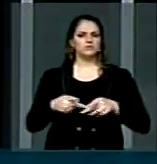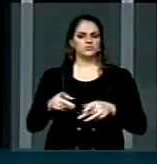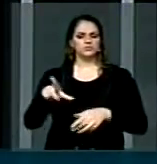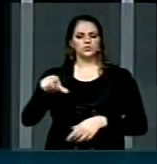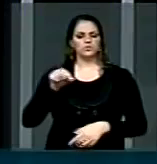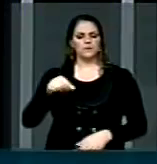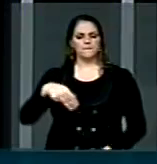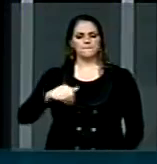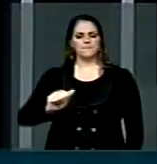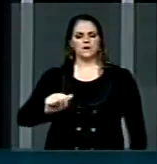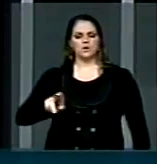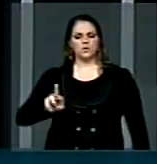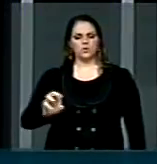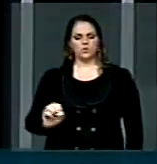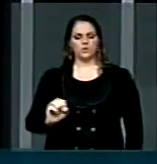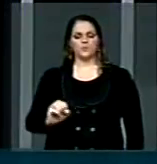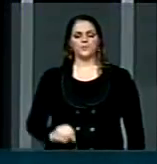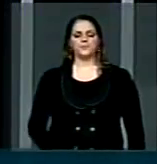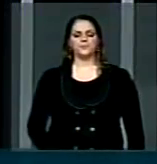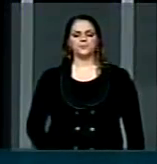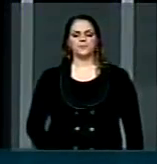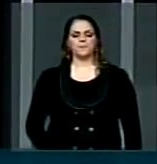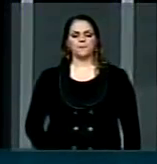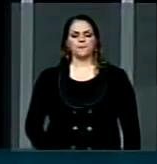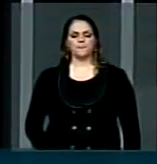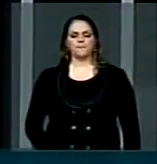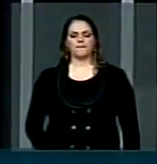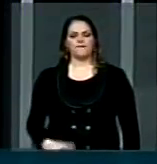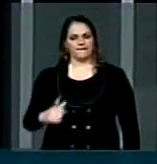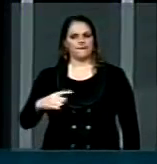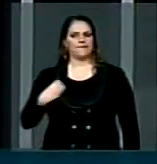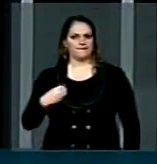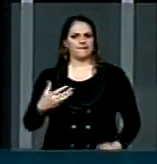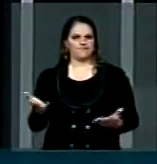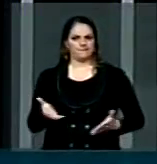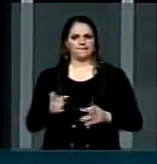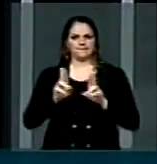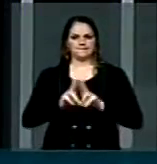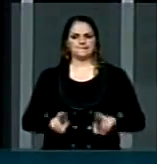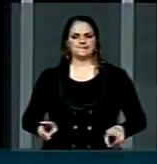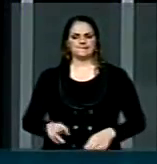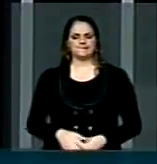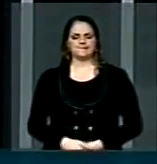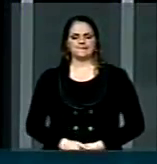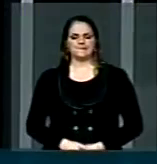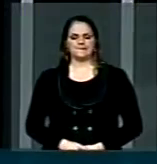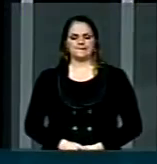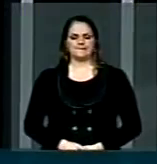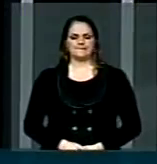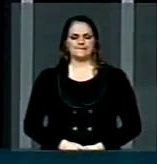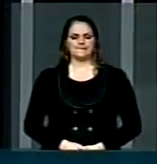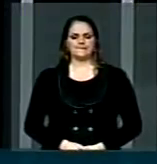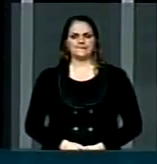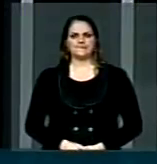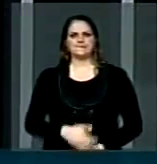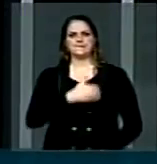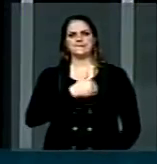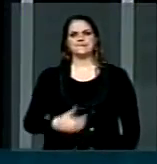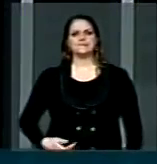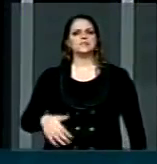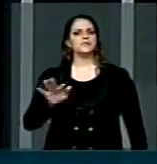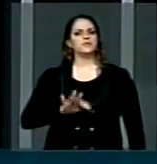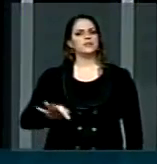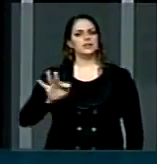doutor Mauro Delpino, hoje magnífico reitor da Universidade Federal de Pelotas. O governo federal,